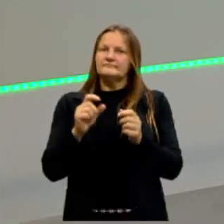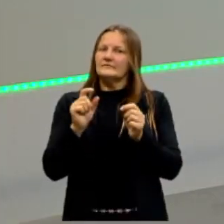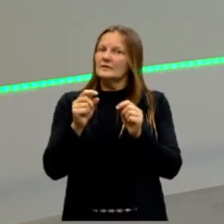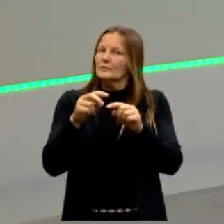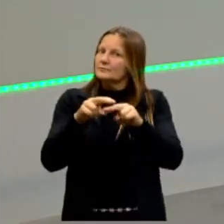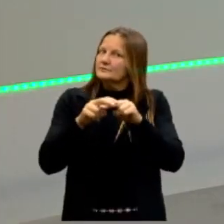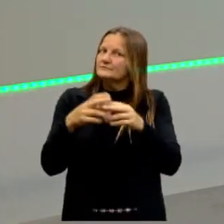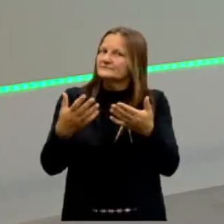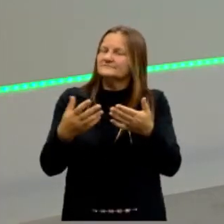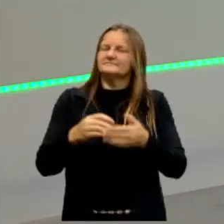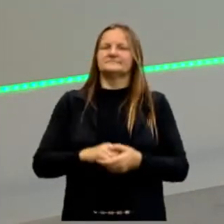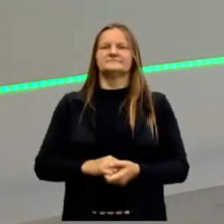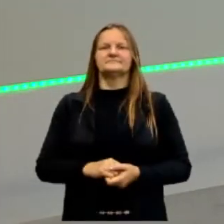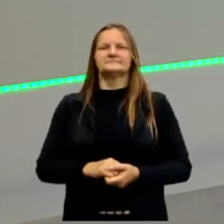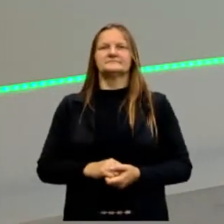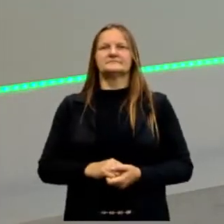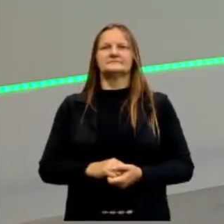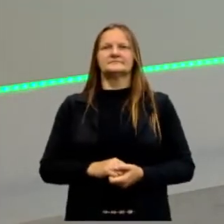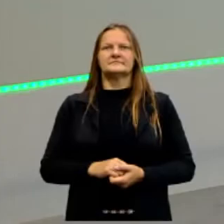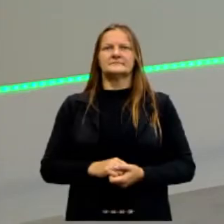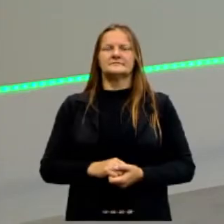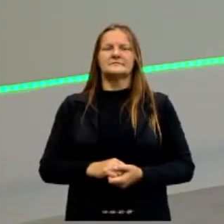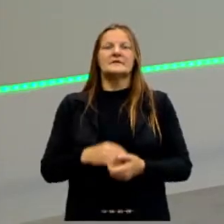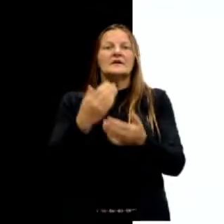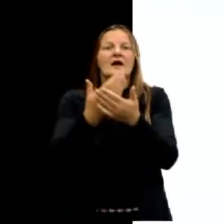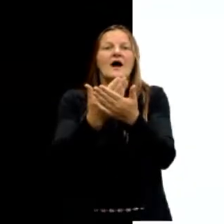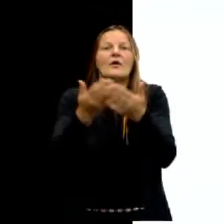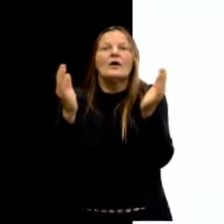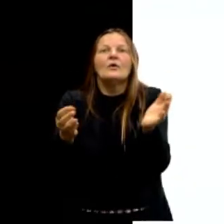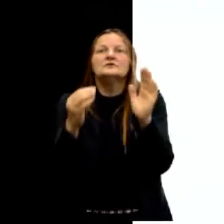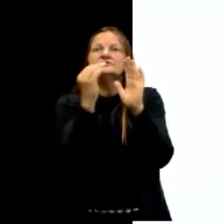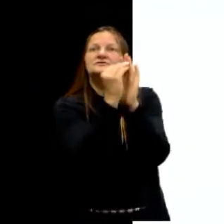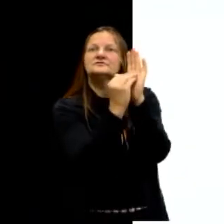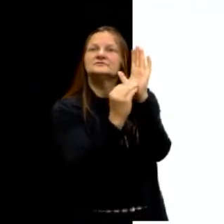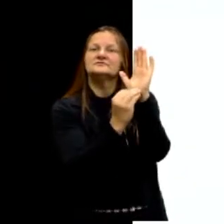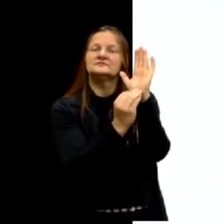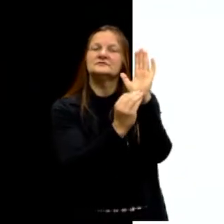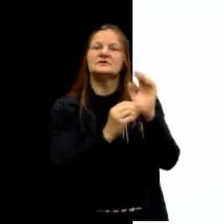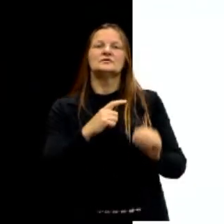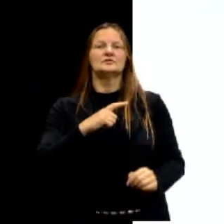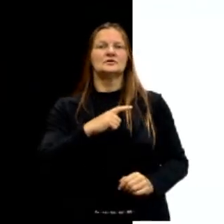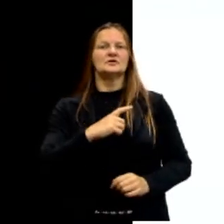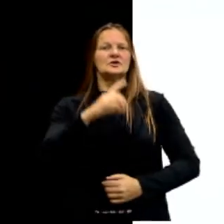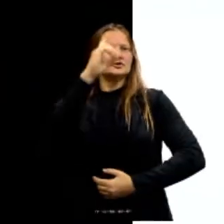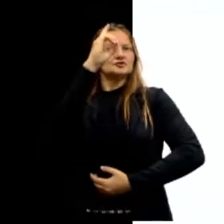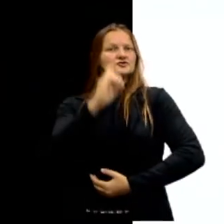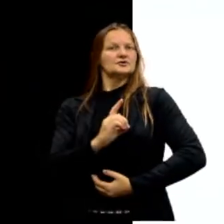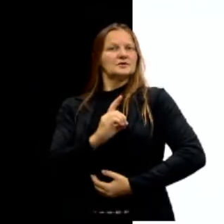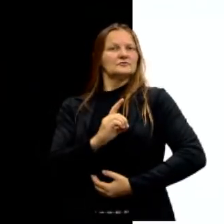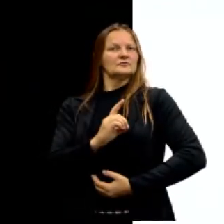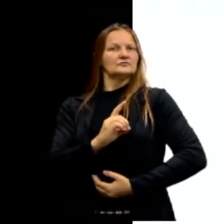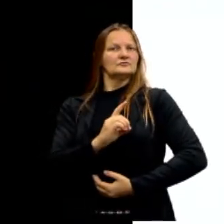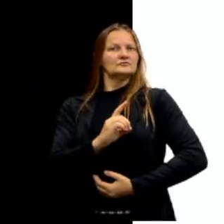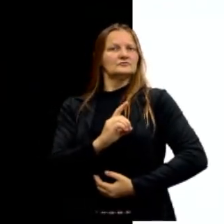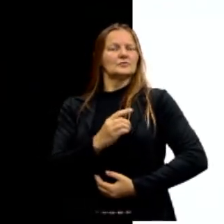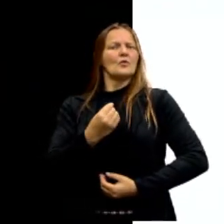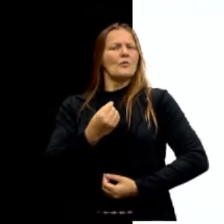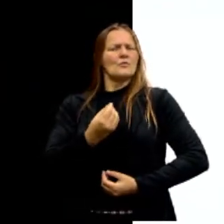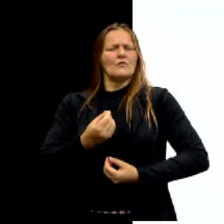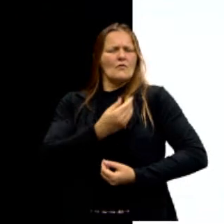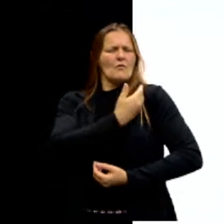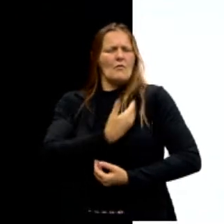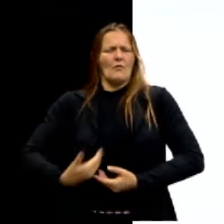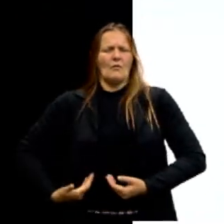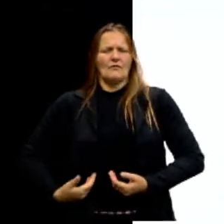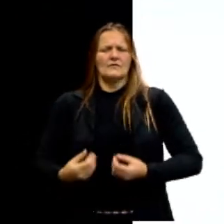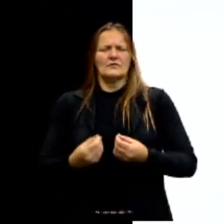da citação anterior. E a aula de hoje, professor? Professor, vamos falar um pouco sobre direito divino de governar, o